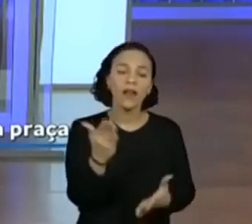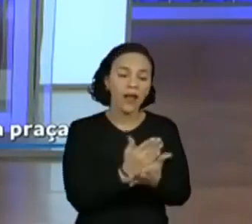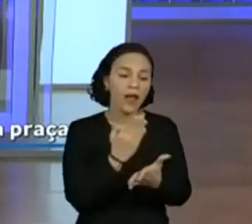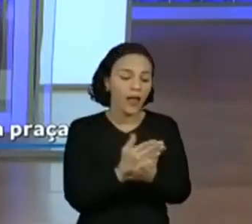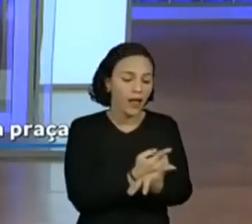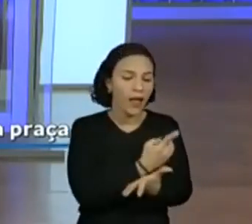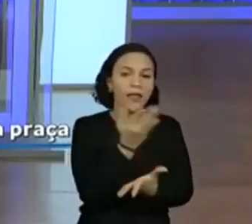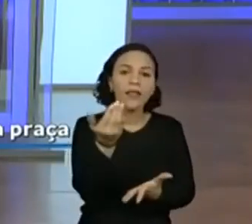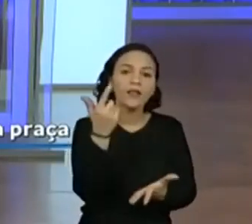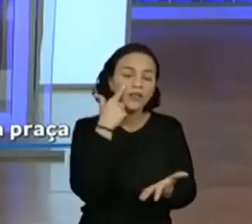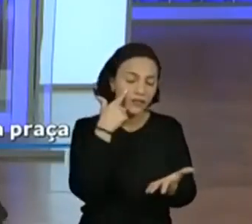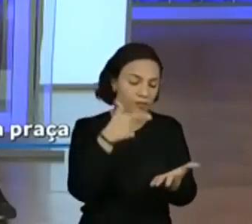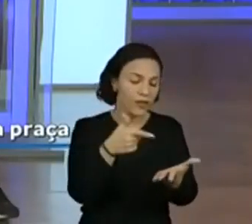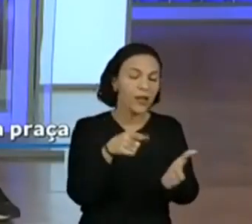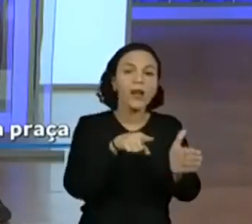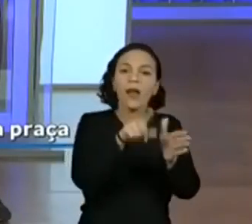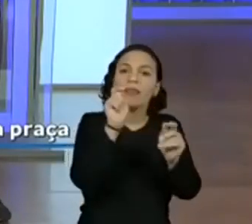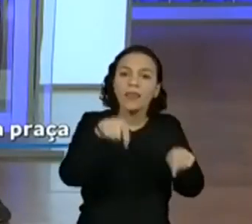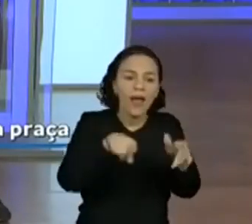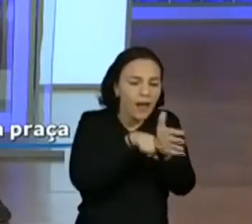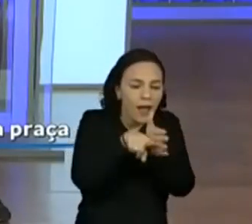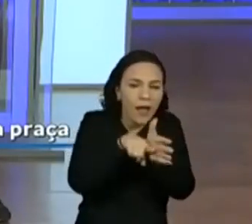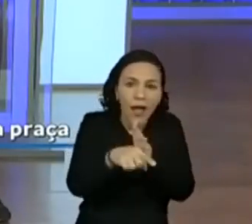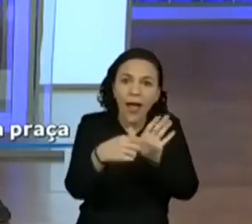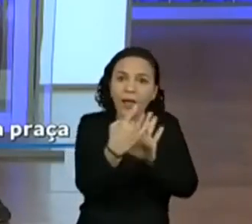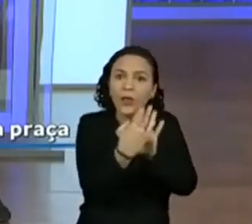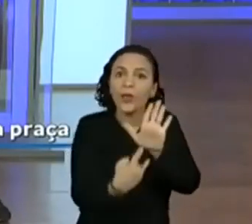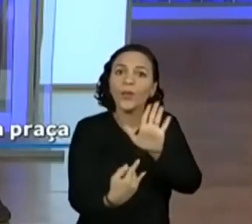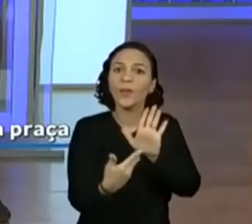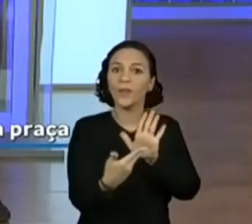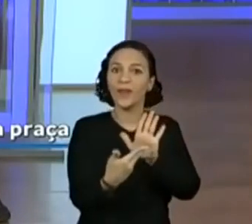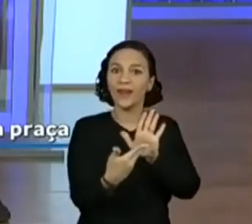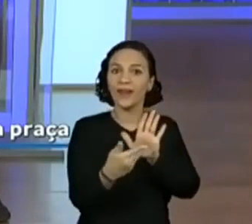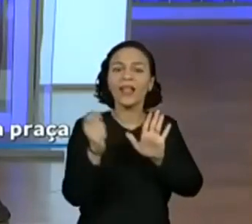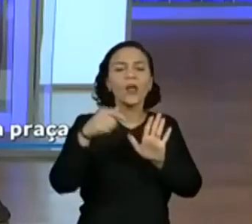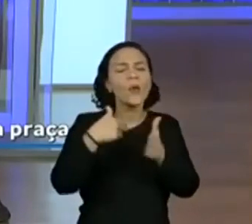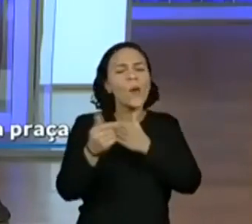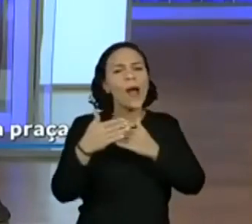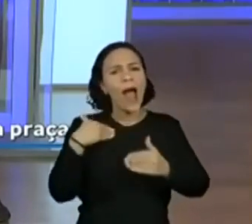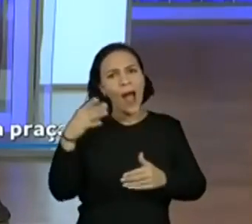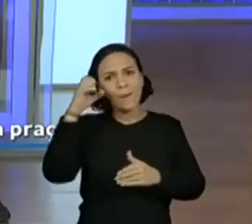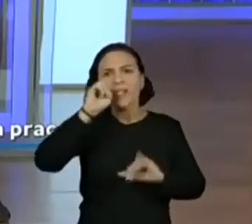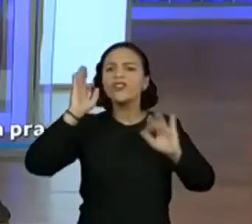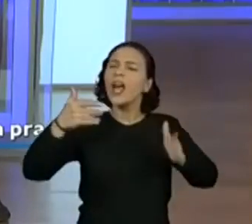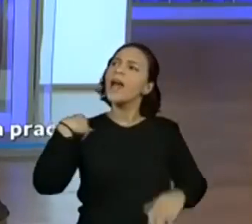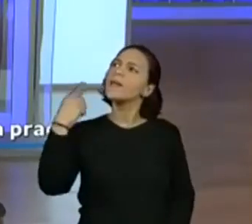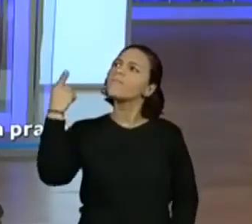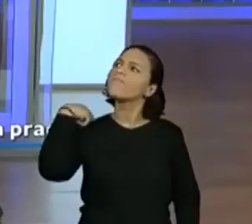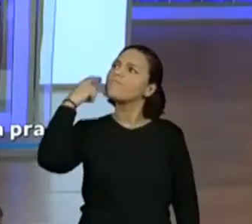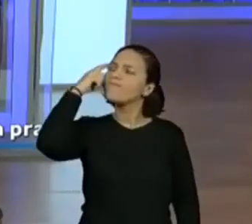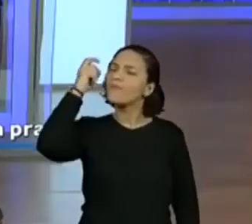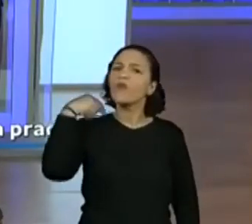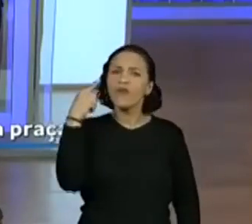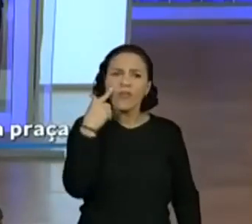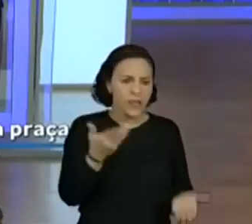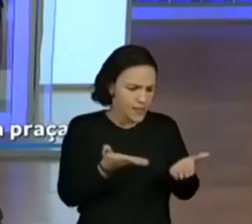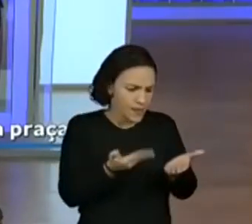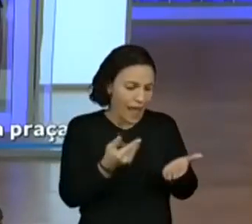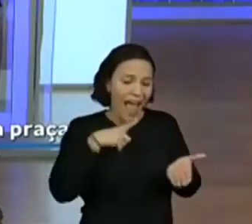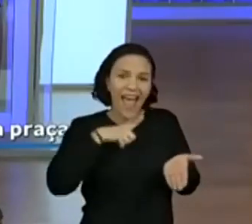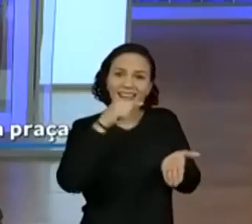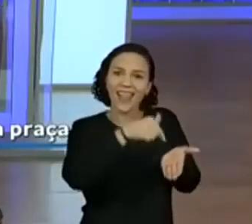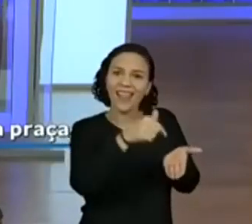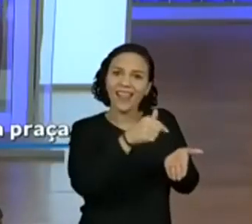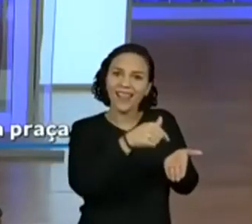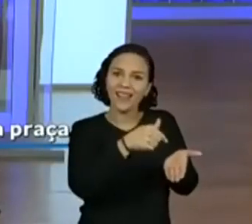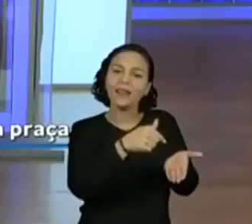pesquisa. É um documento, né? Isso. Quando eu quero saber alguma coisa e já sei que aprendi aquilo em alguma aula, eu vou voltando no meu caderno.